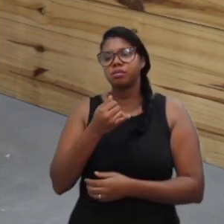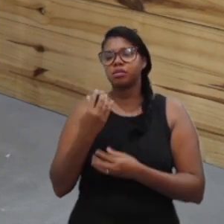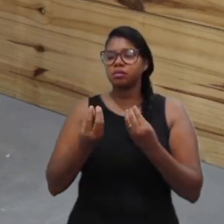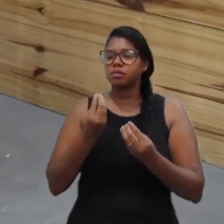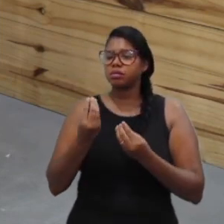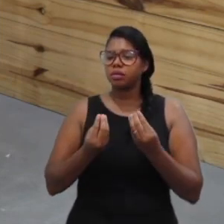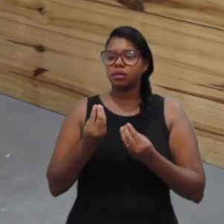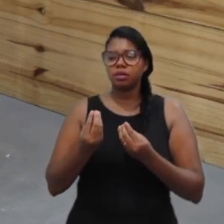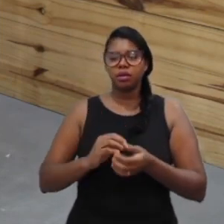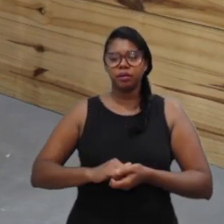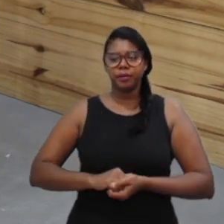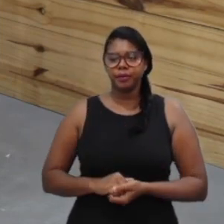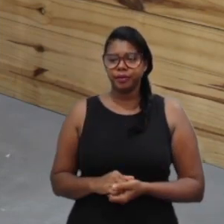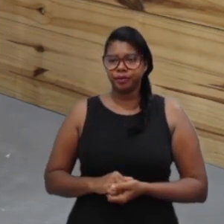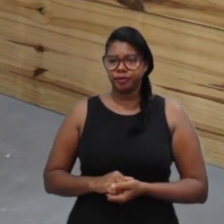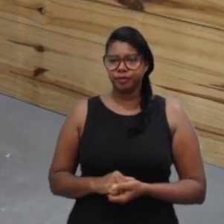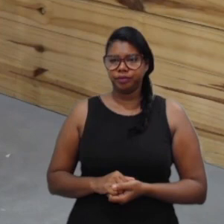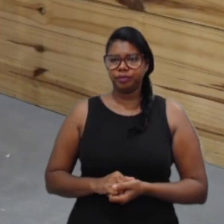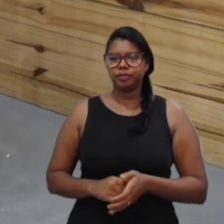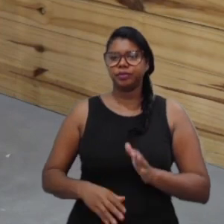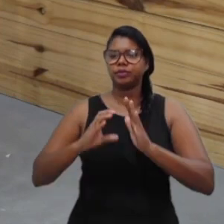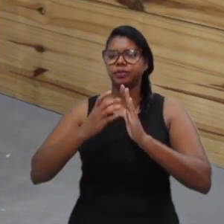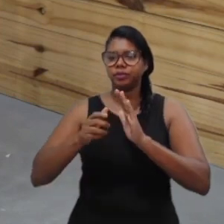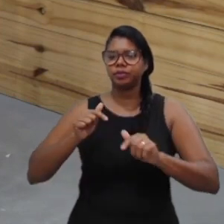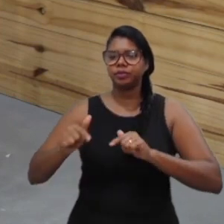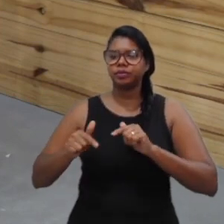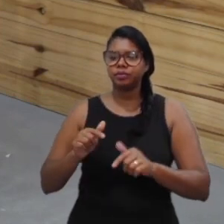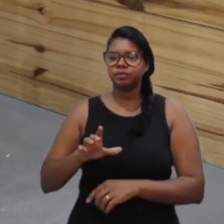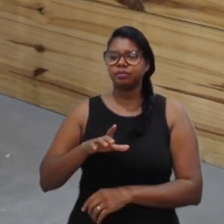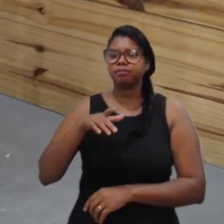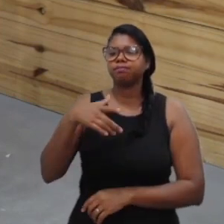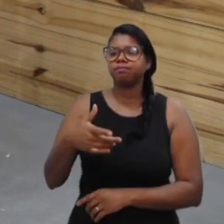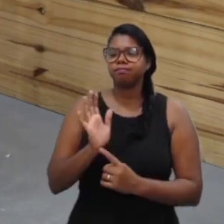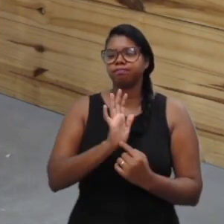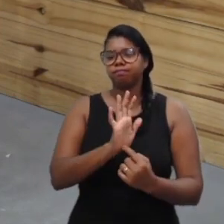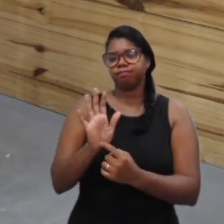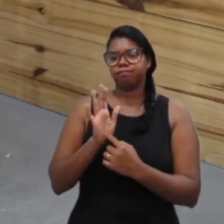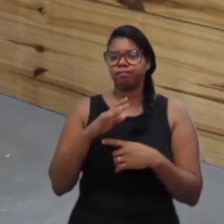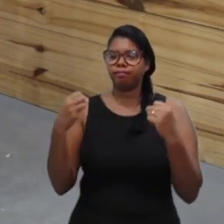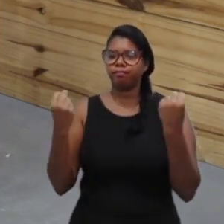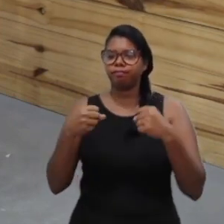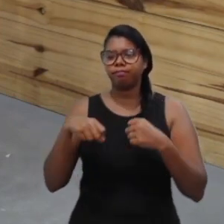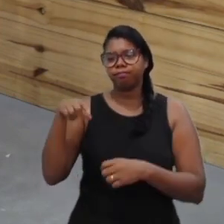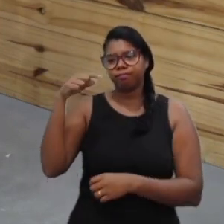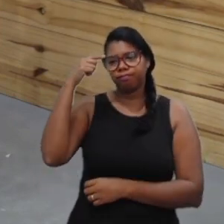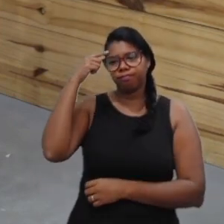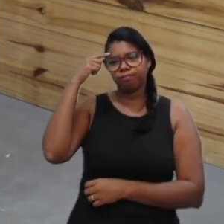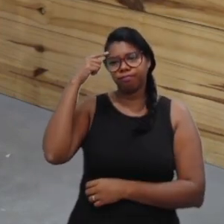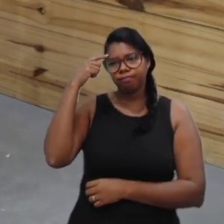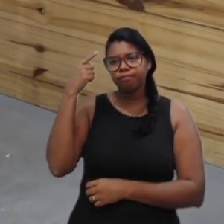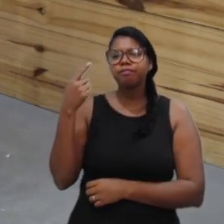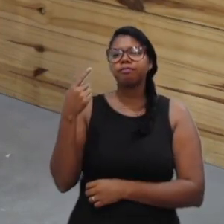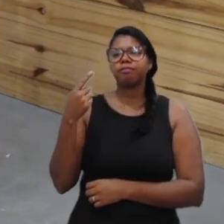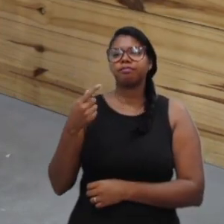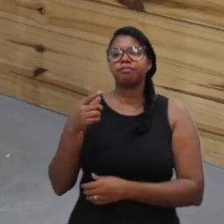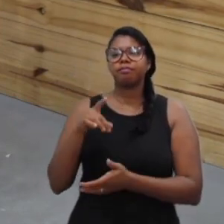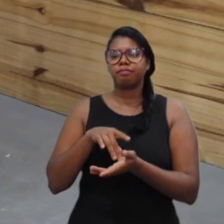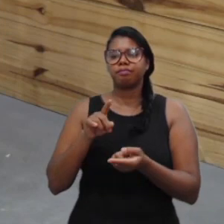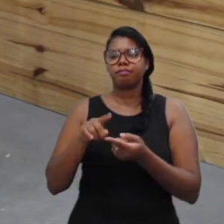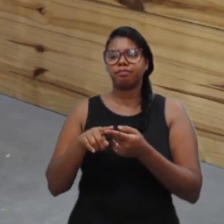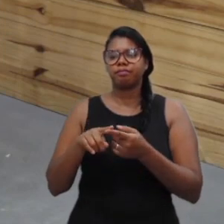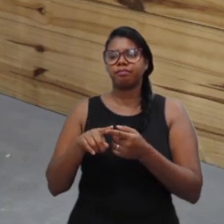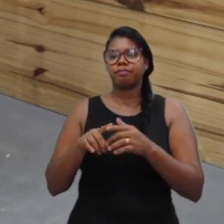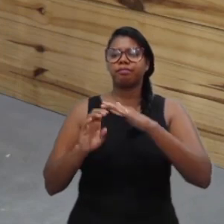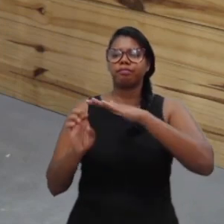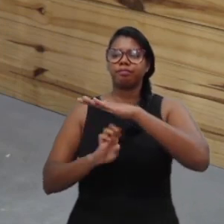o funcionário está se disponibilizando. É necessário pensar pelo segundo lado, que é o lado da empresa, no